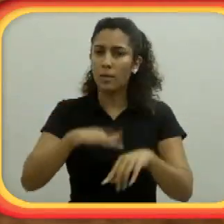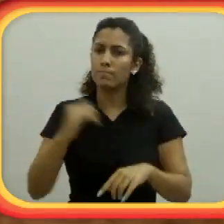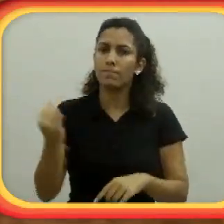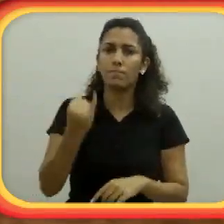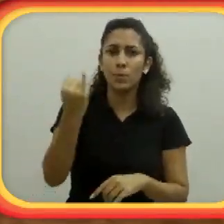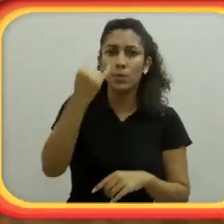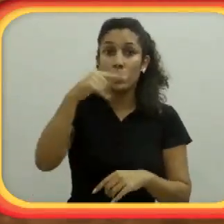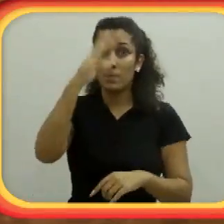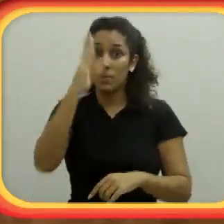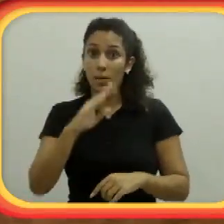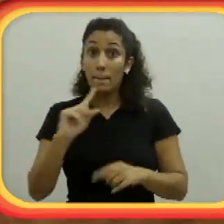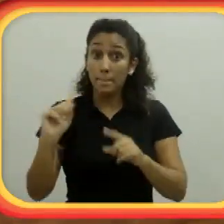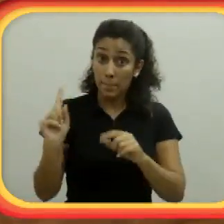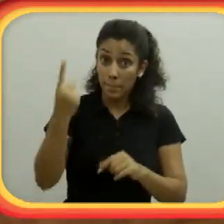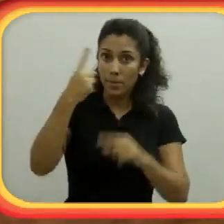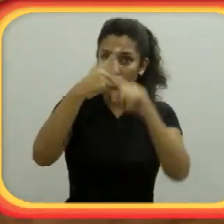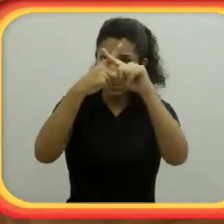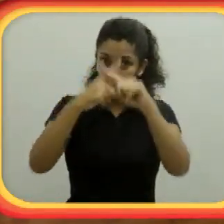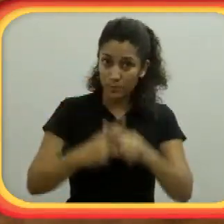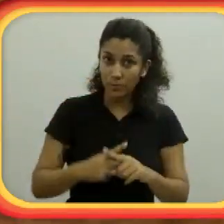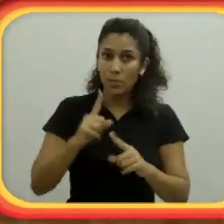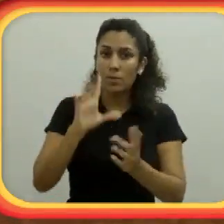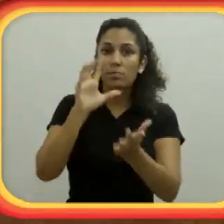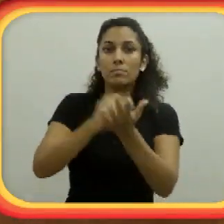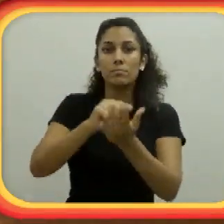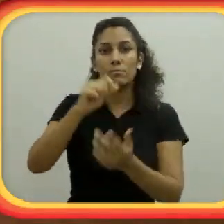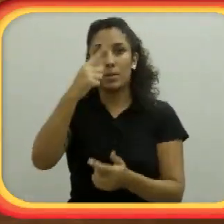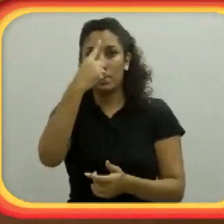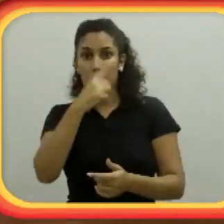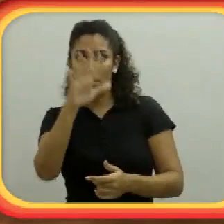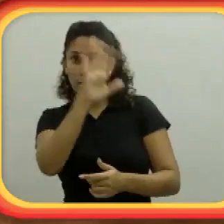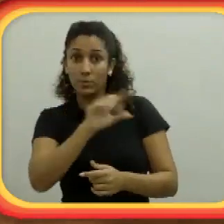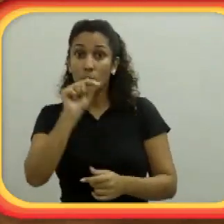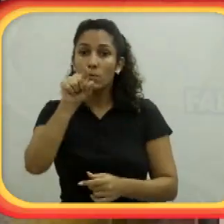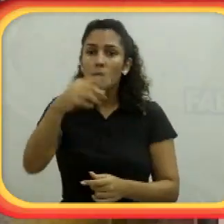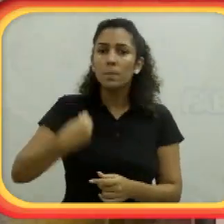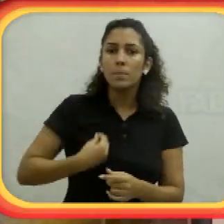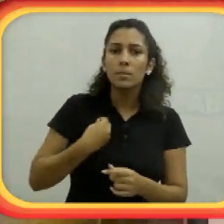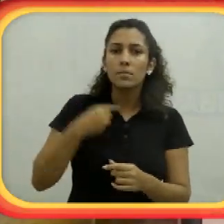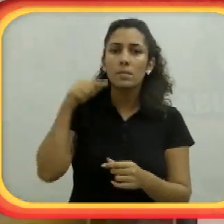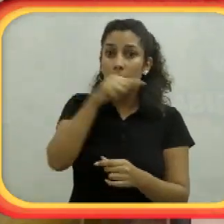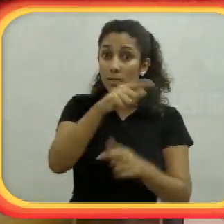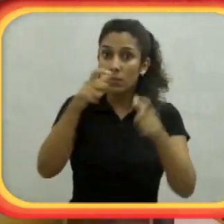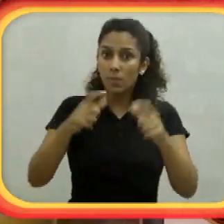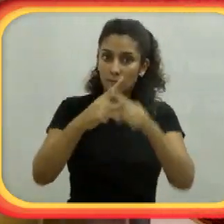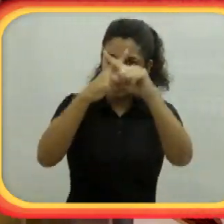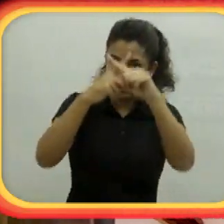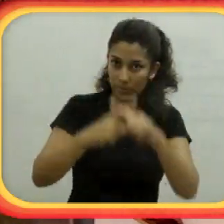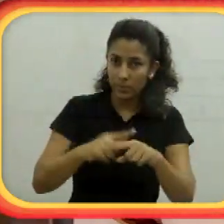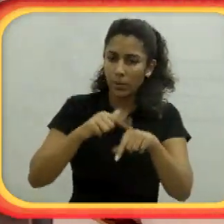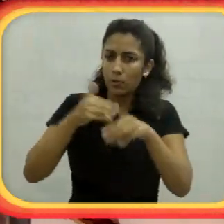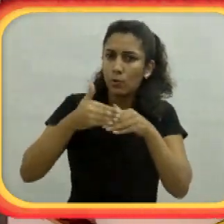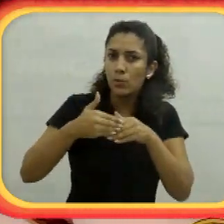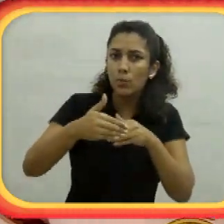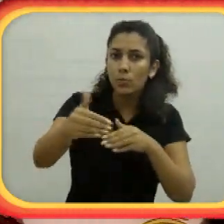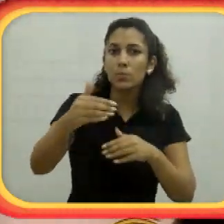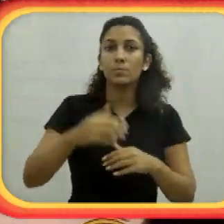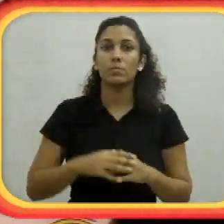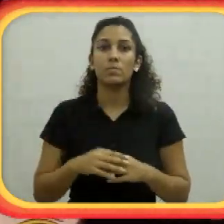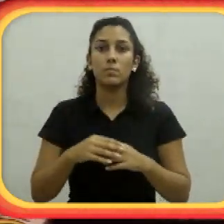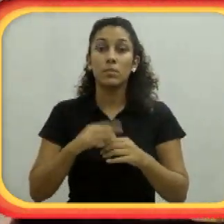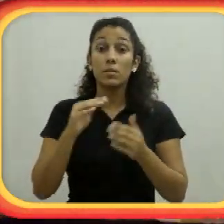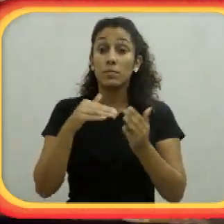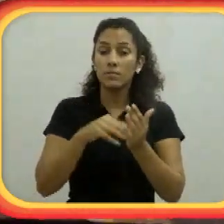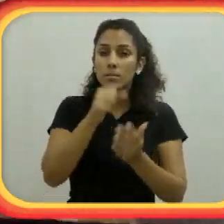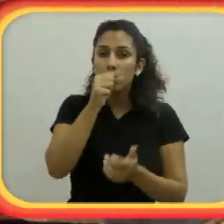dois campeonatos brasileiros, conquistei dois campeonatos nacionais de fotos sub. O segundo campeonato mais importante do Brasil, o primeiro